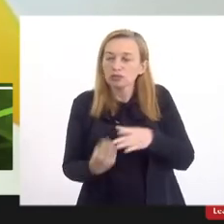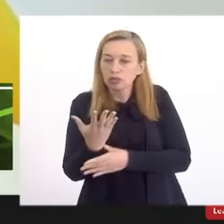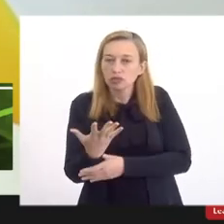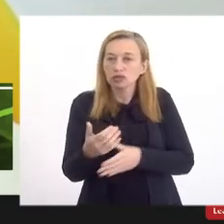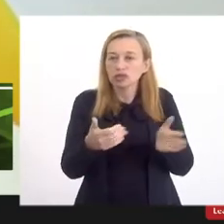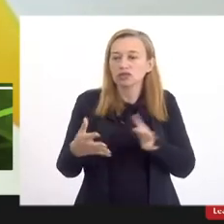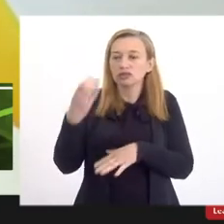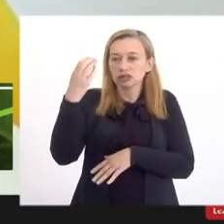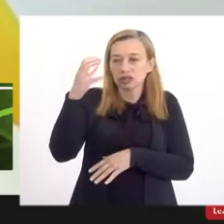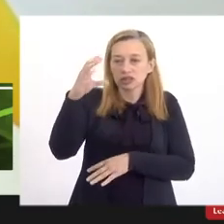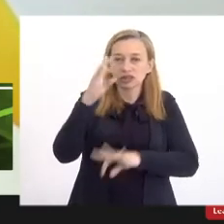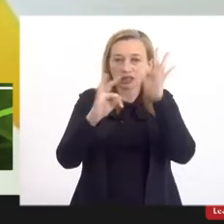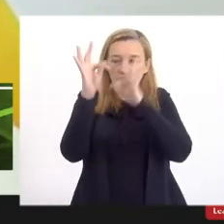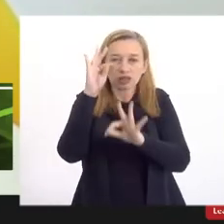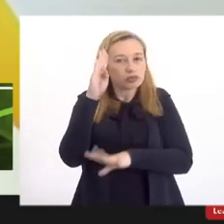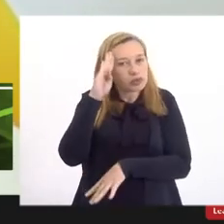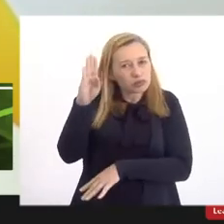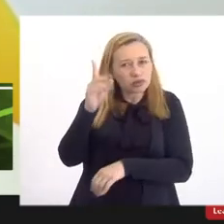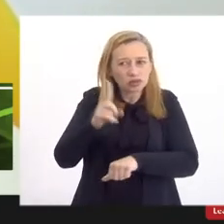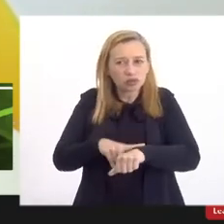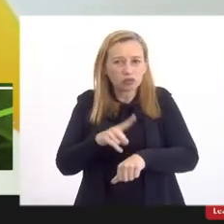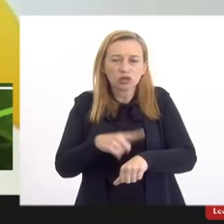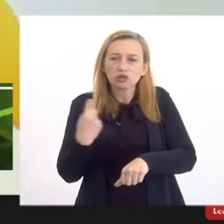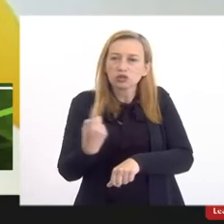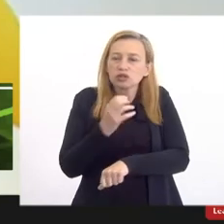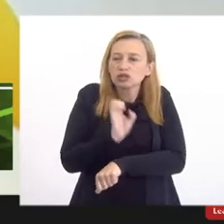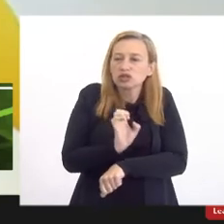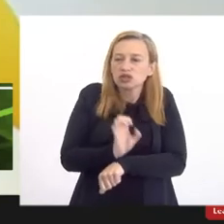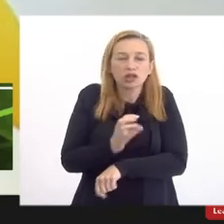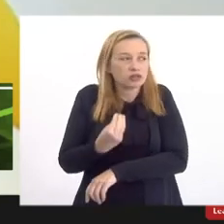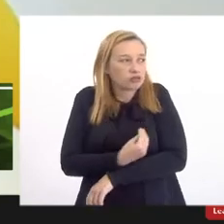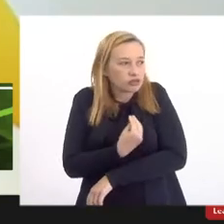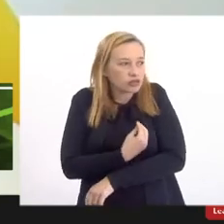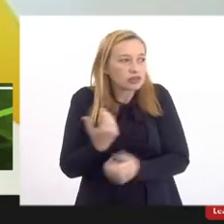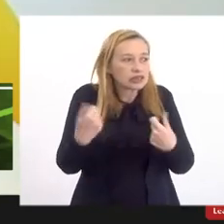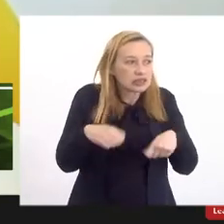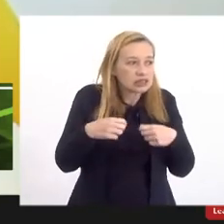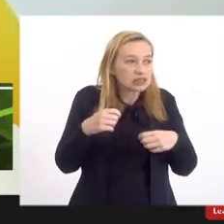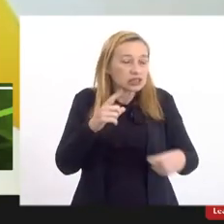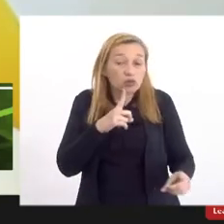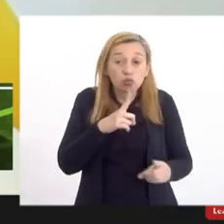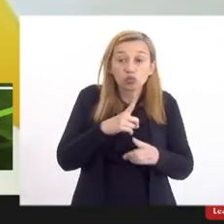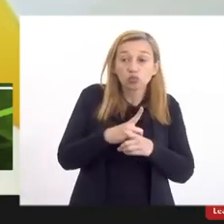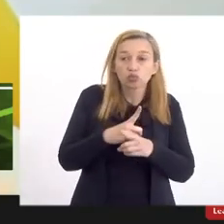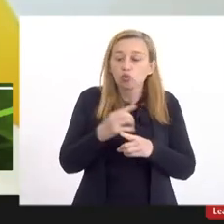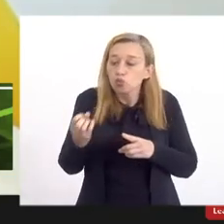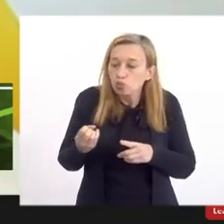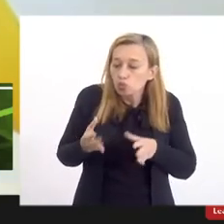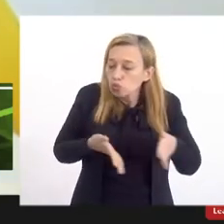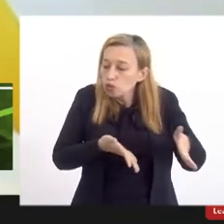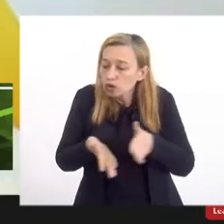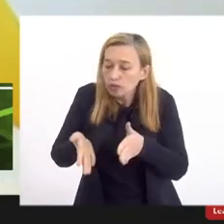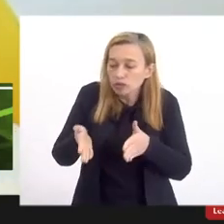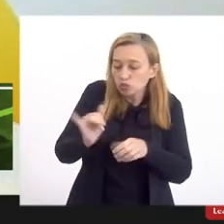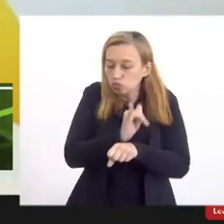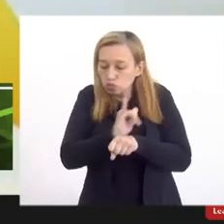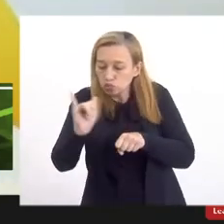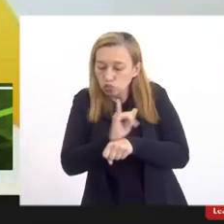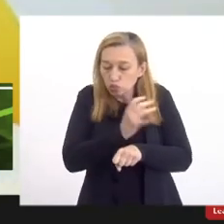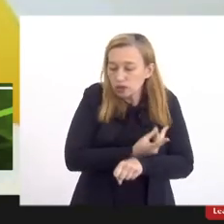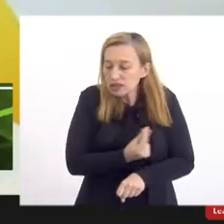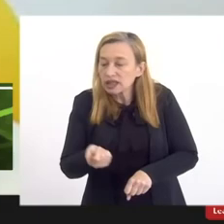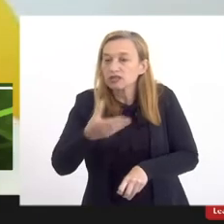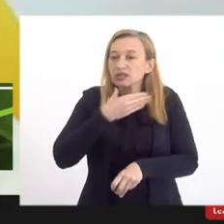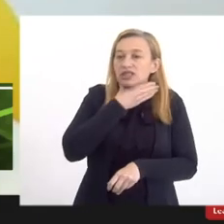e tecnologia tão fundamentais nesse momento onde o nosso estado vive a necessidade de reencontrar um caminho estratégico de sair de uma